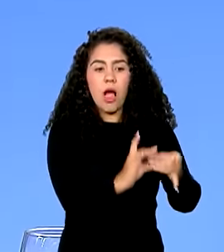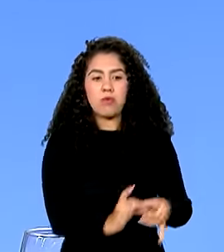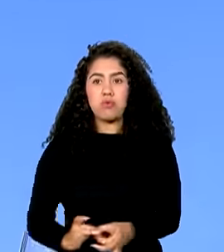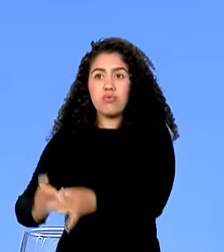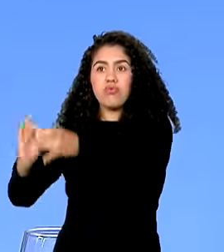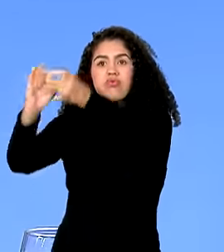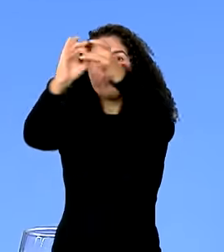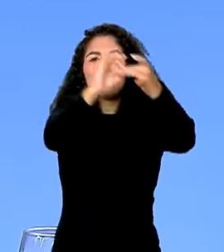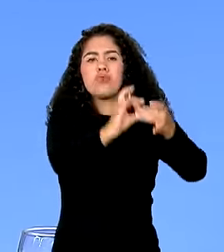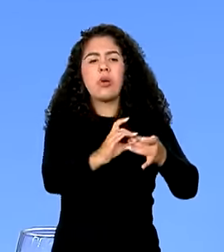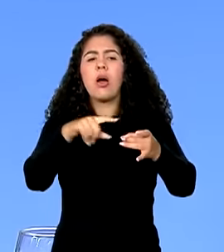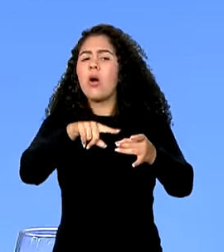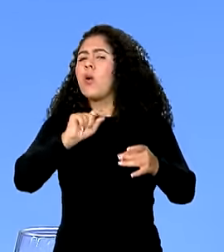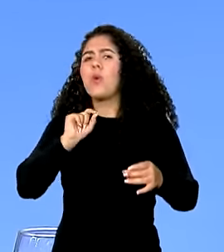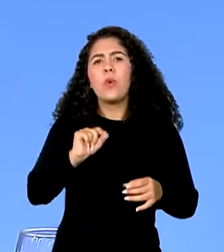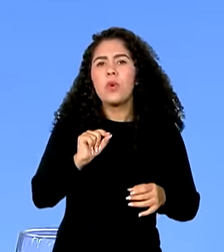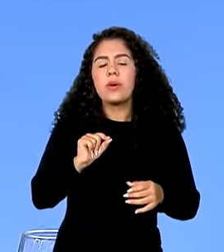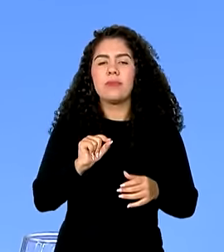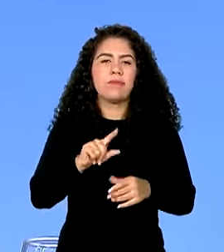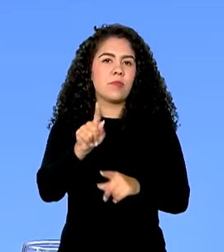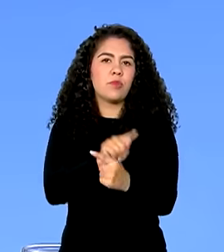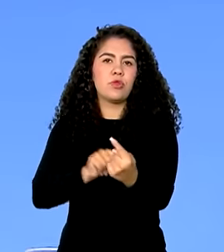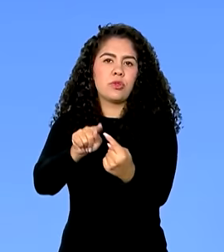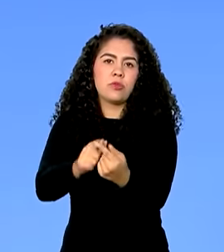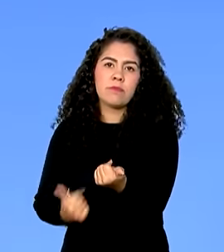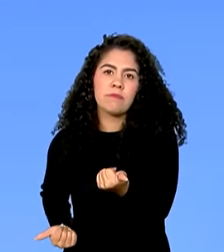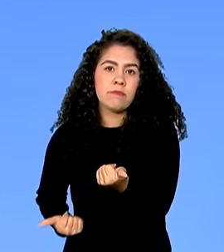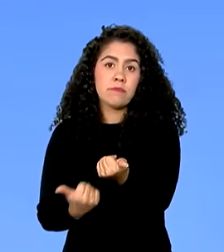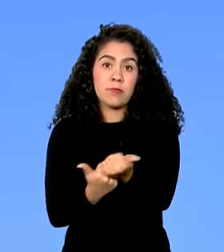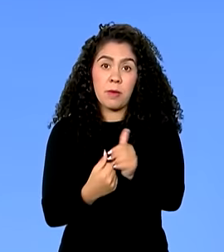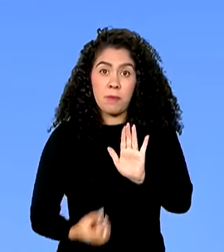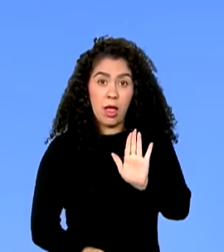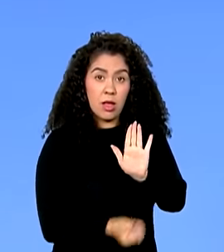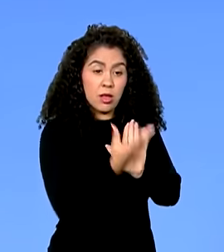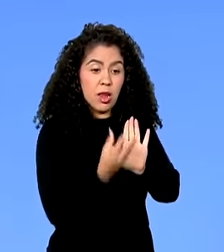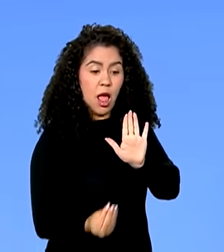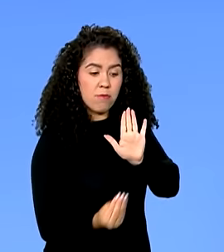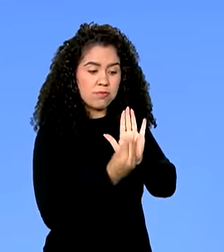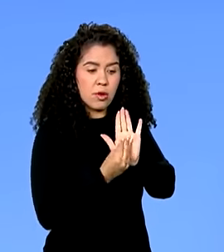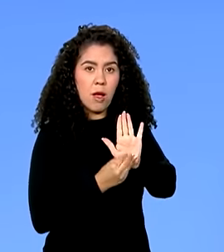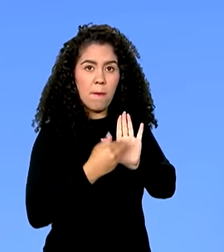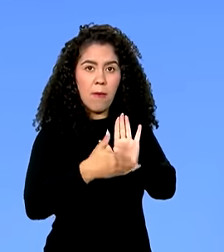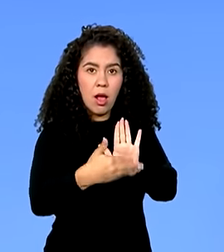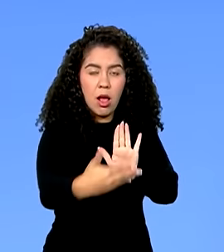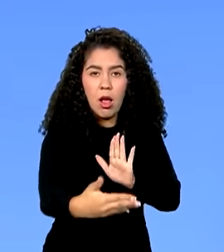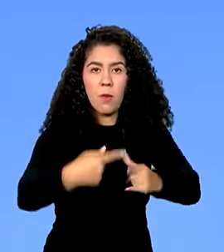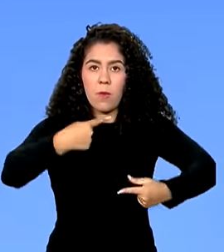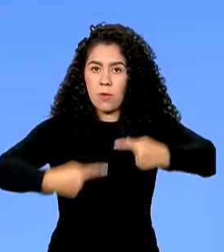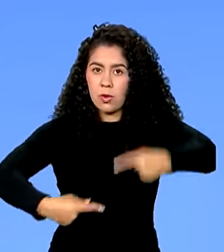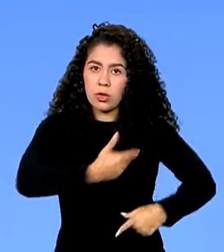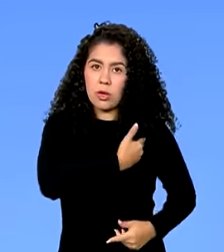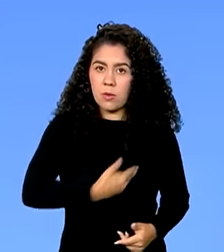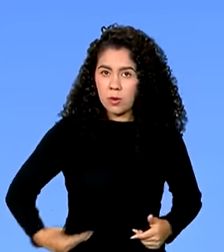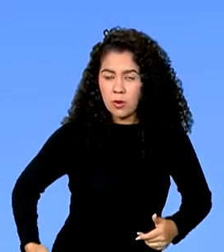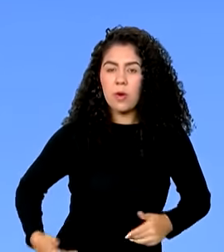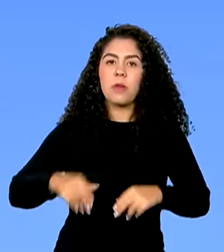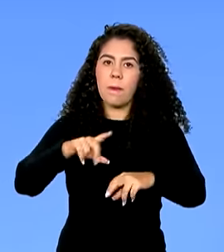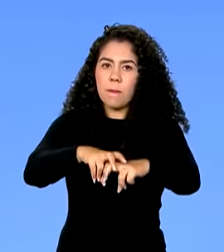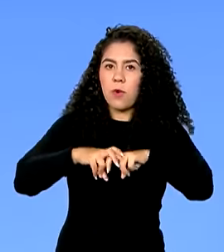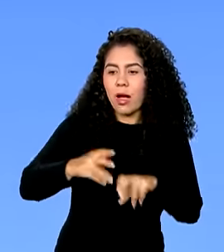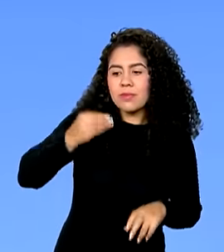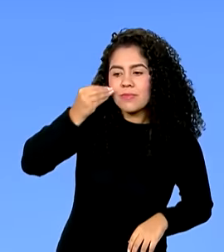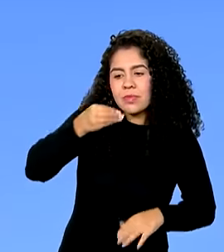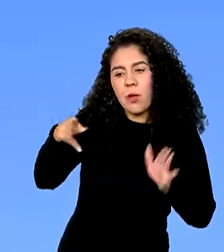apoiar muito concretamente a implementação de políticas públicas. Então ela vem da experiência brasileira, que o